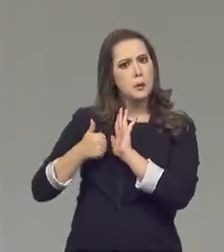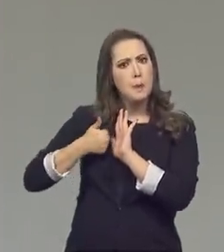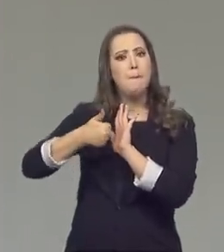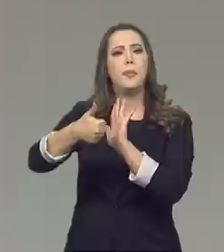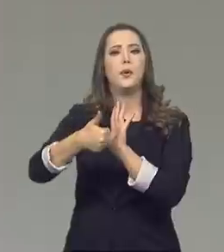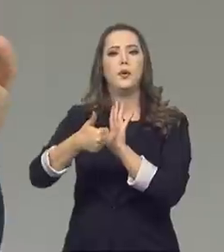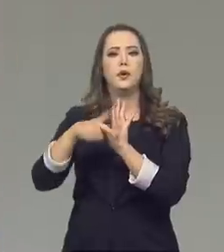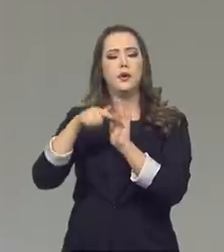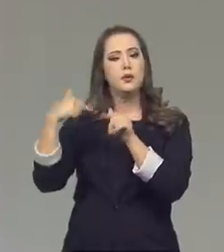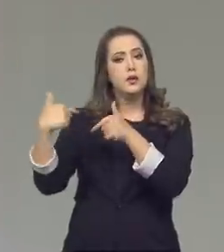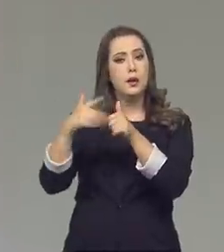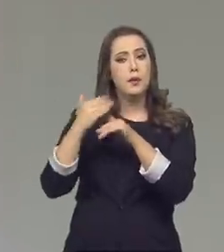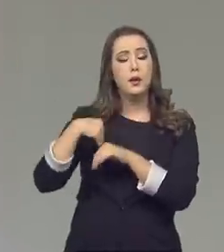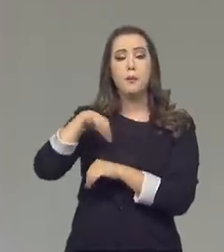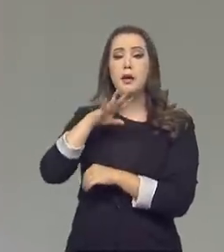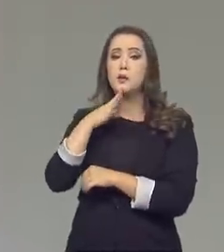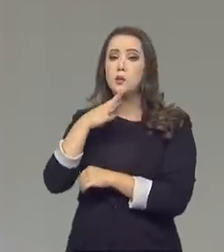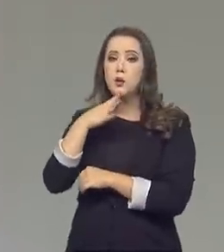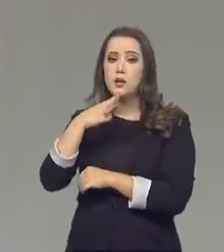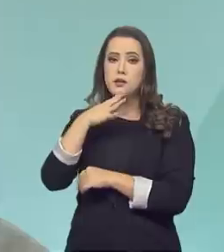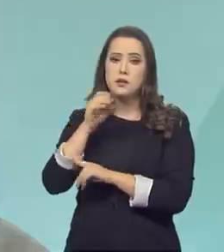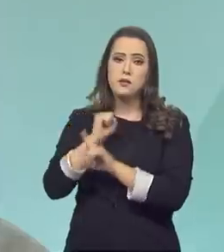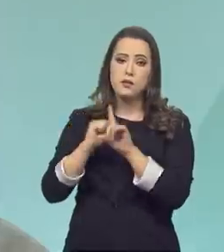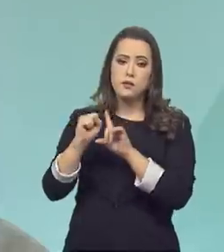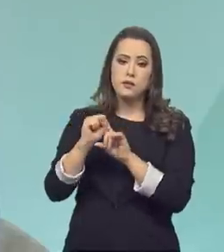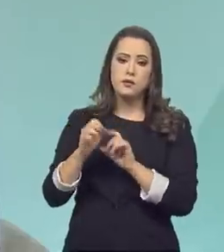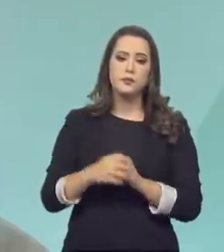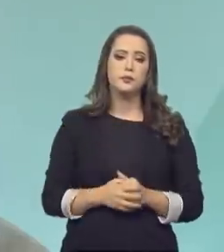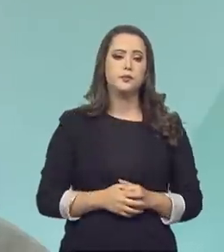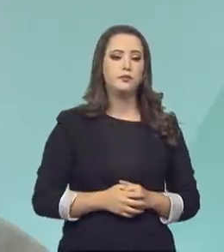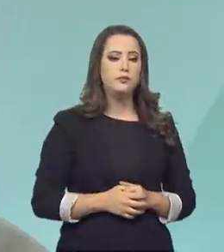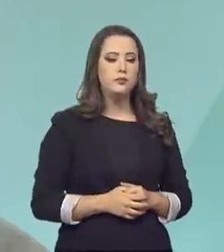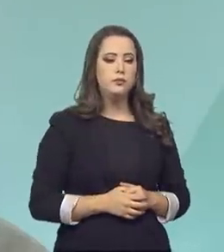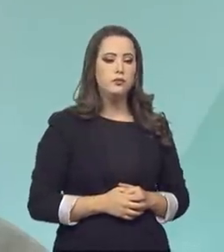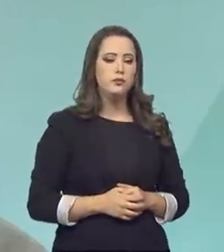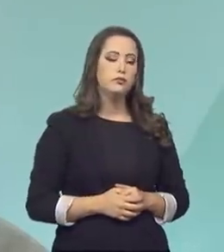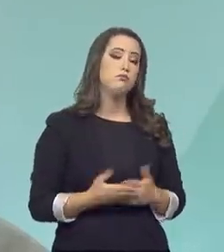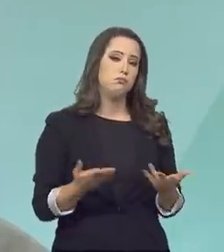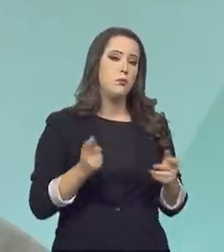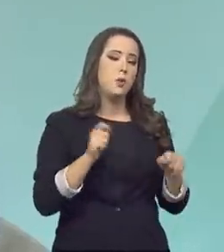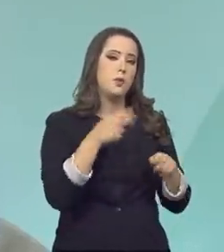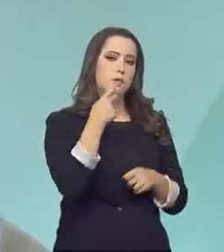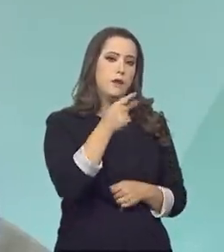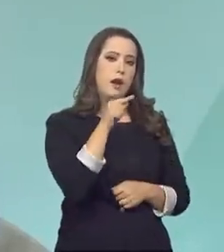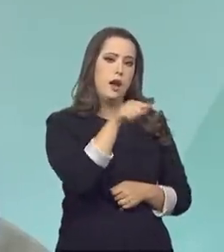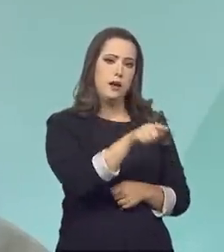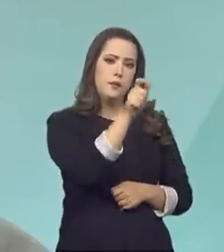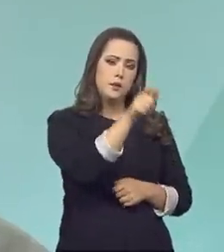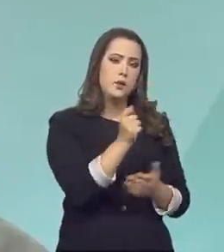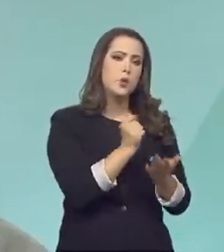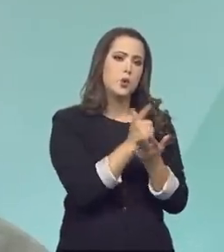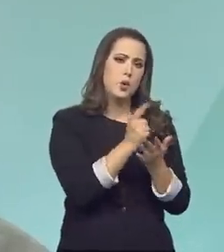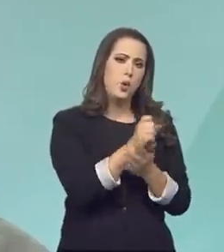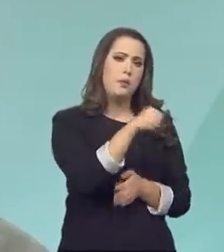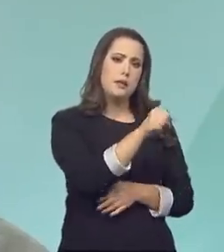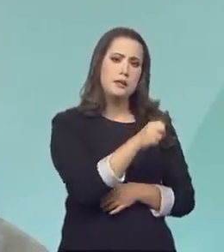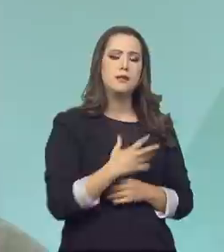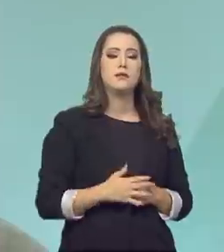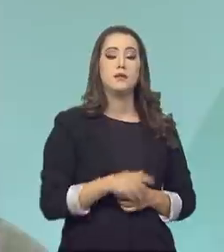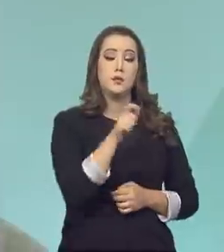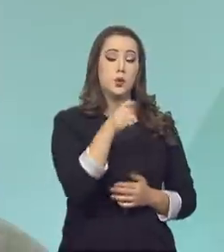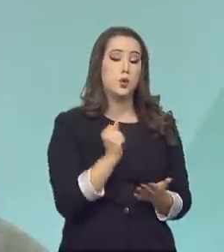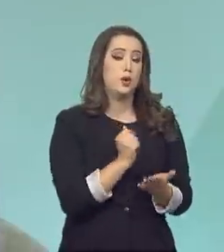função mais conhecida do Inmetro na sociedade, presidente? Eu diria que para o consumidor, sim, é a parte mais visível para quem está comprando,